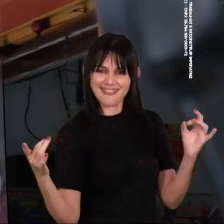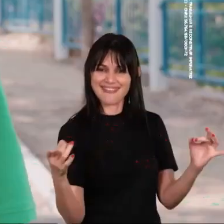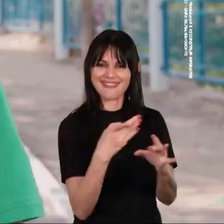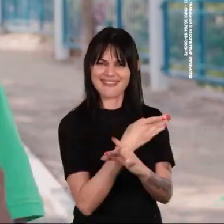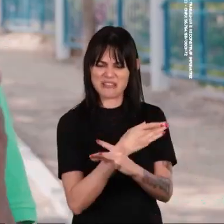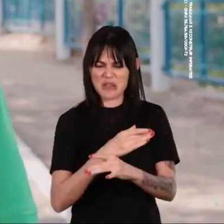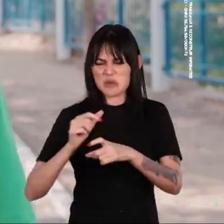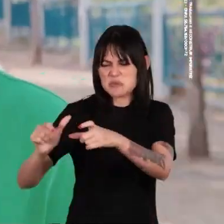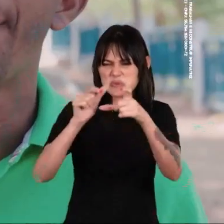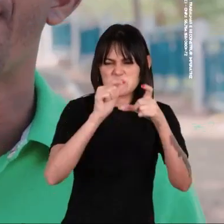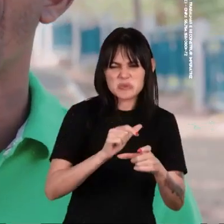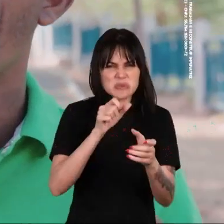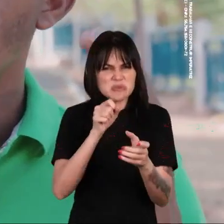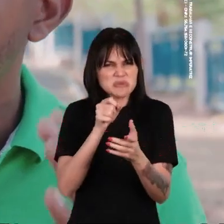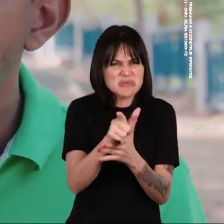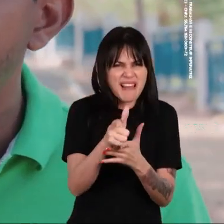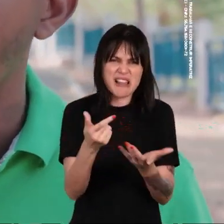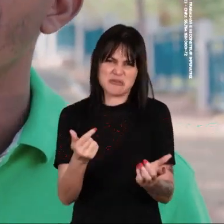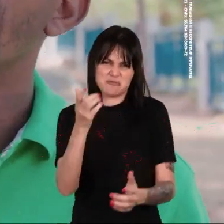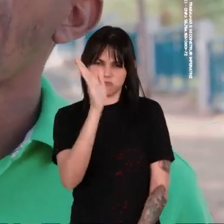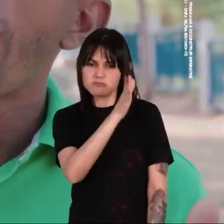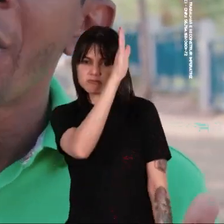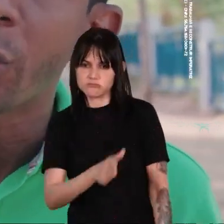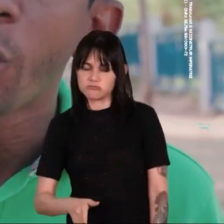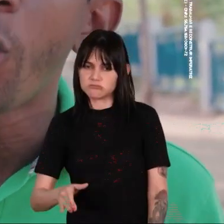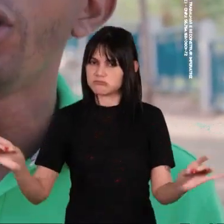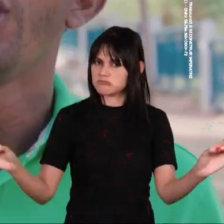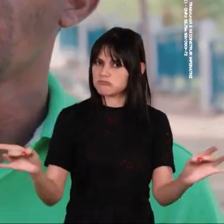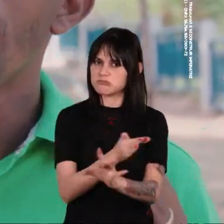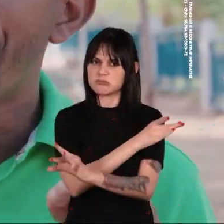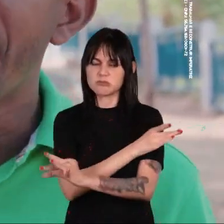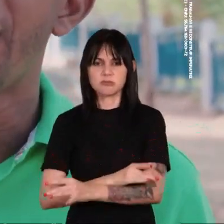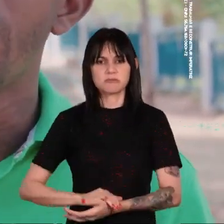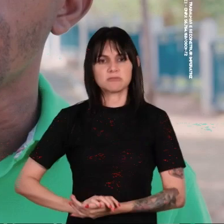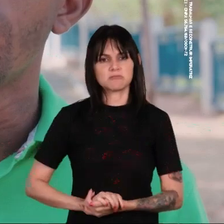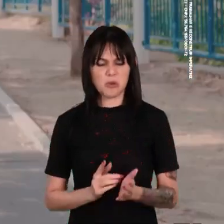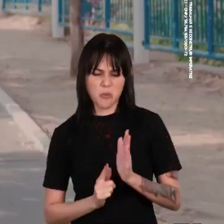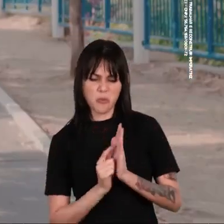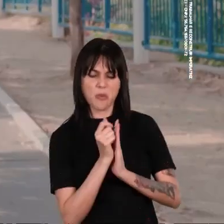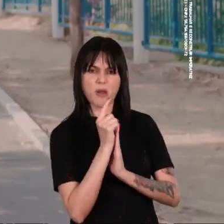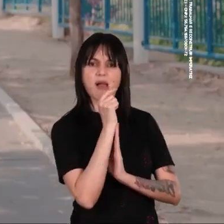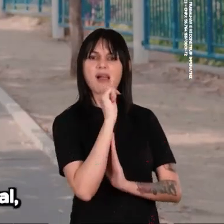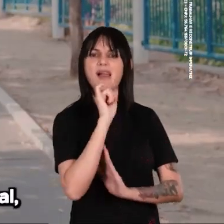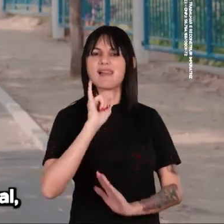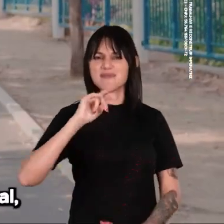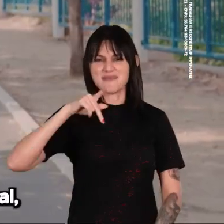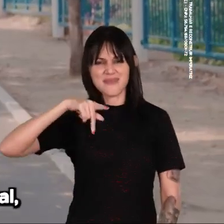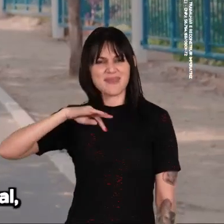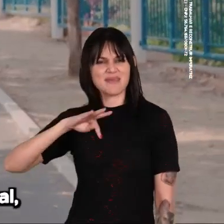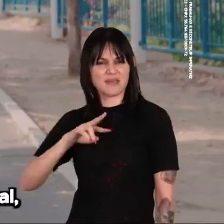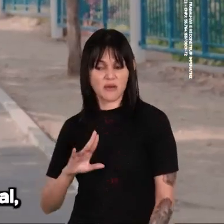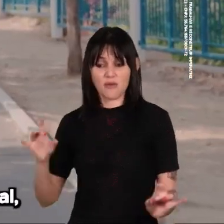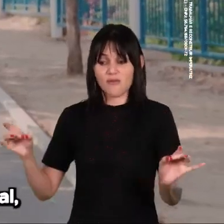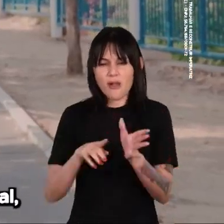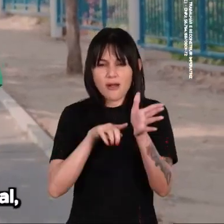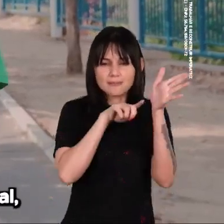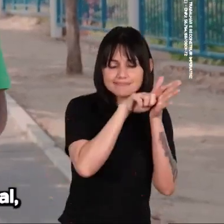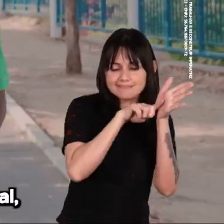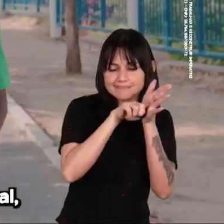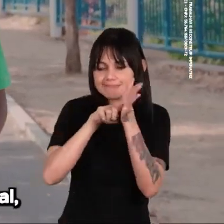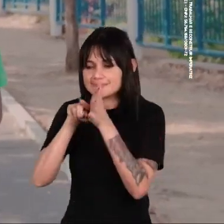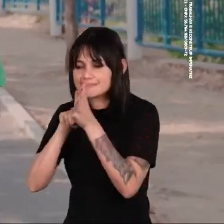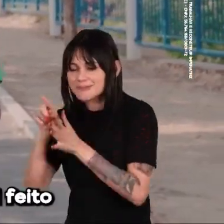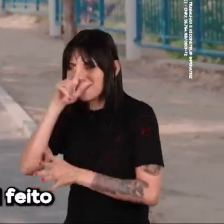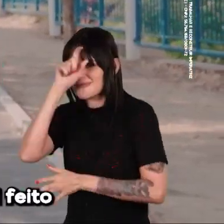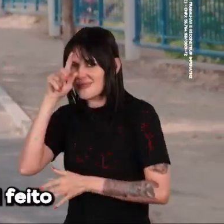Zona Azul e derrubar a tabela abusiva que aumentou o IPTU. Auditaremos todas as contas do prefeito